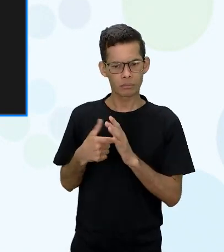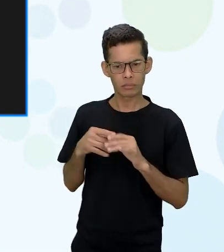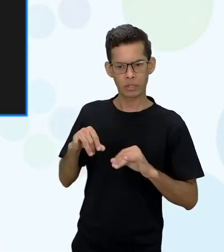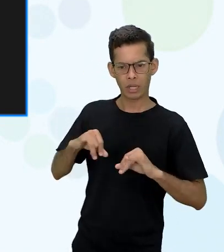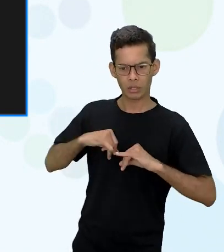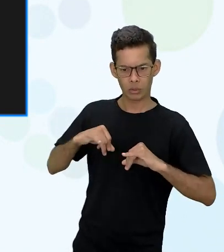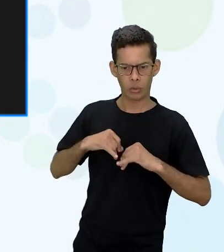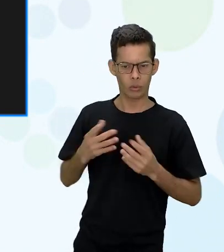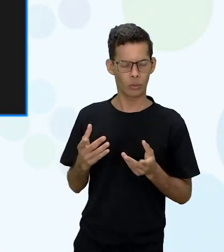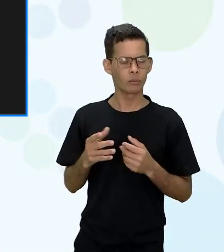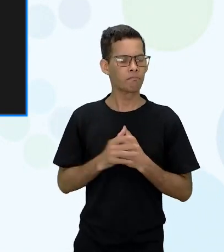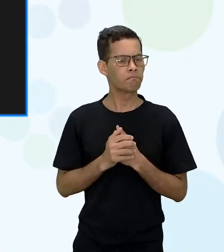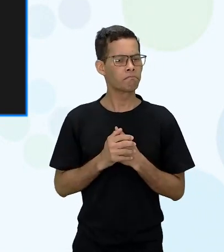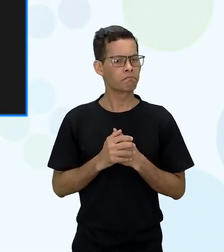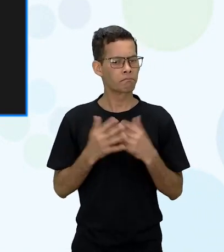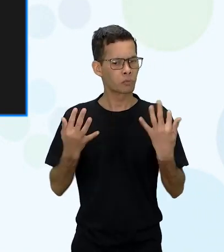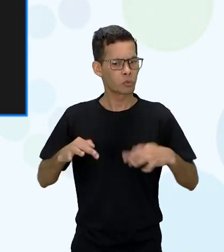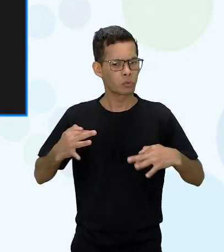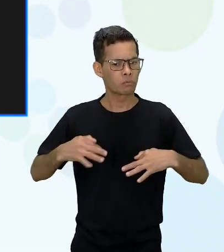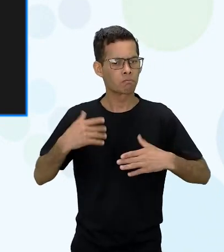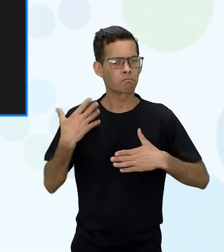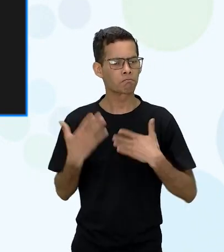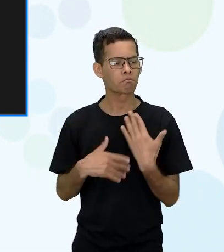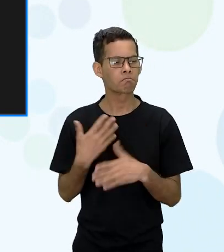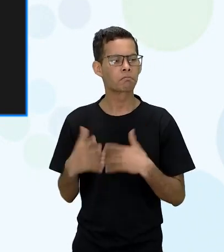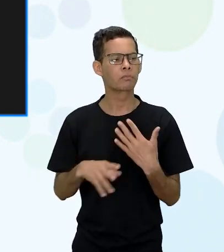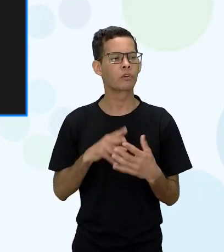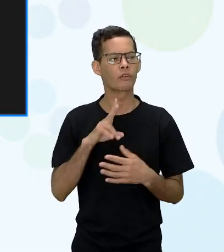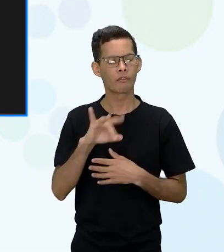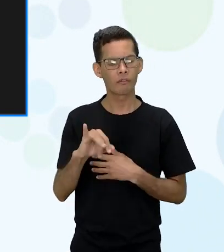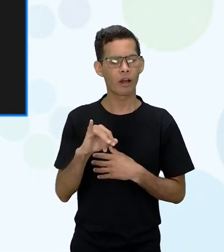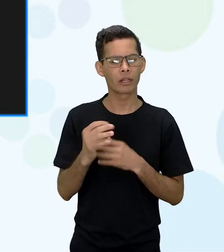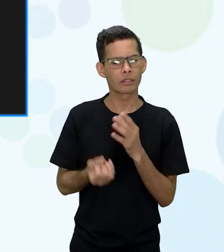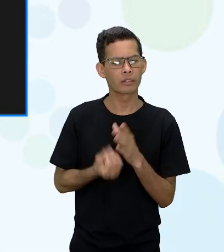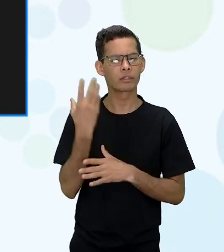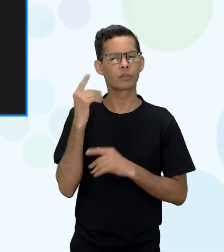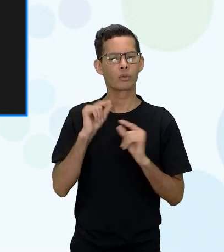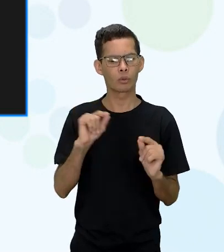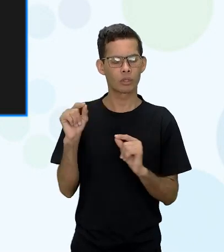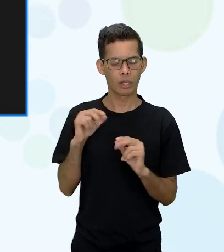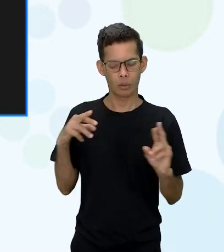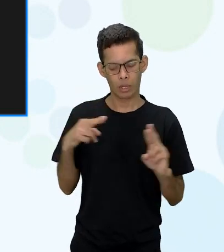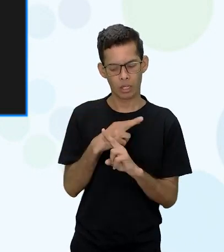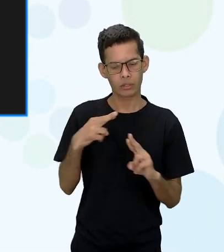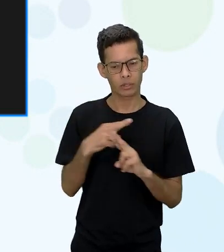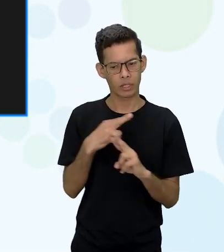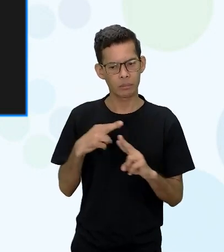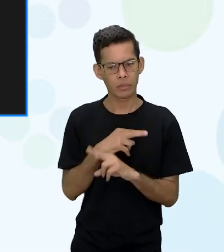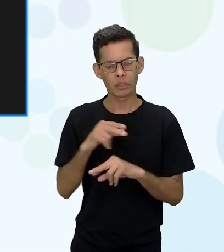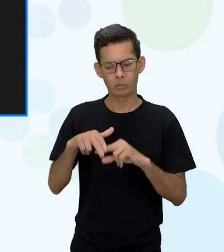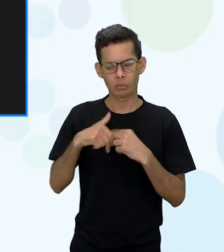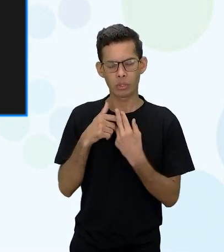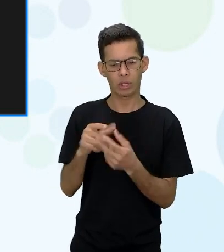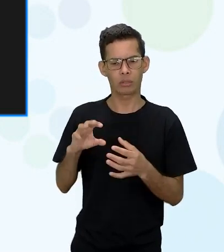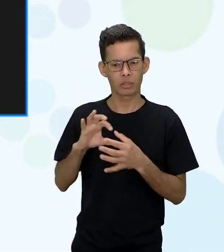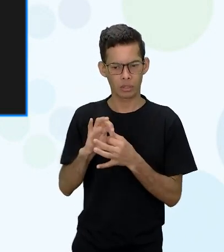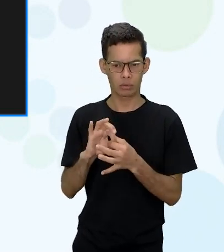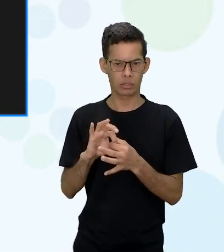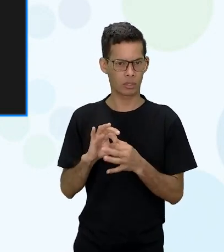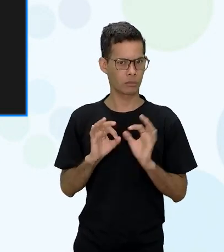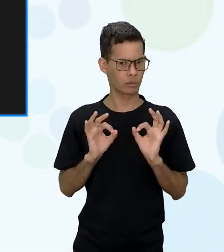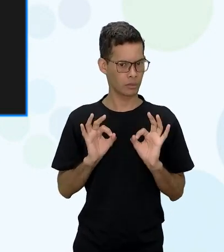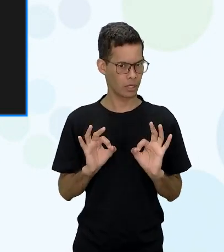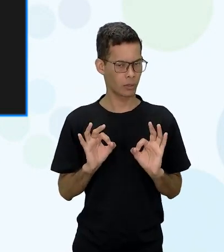disso que vai nascendo esse relacionamento por conta dessa união certo